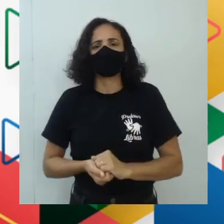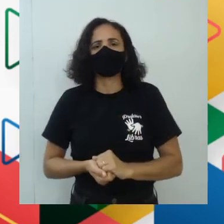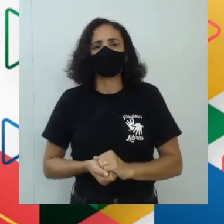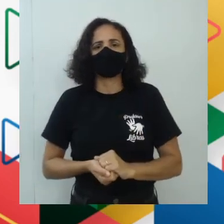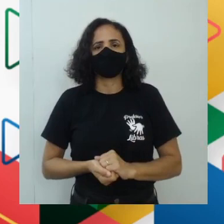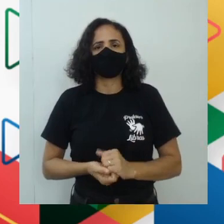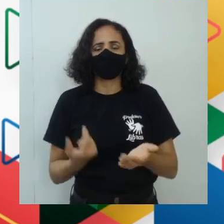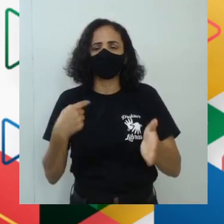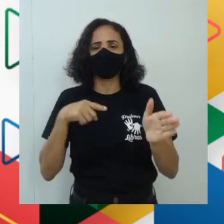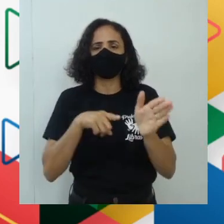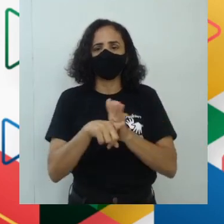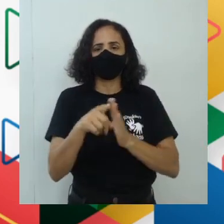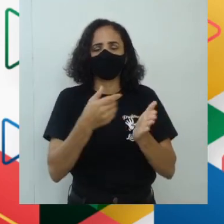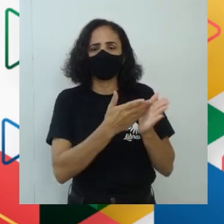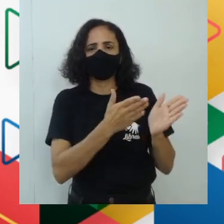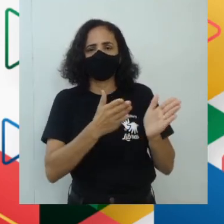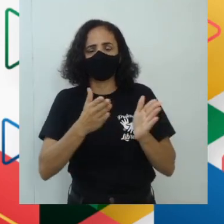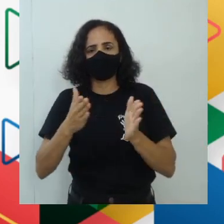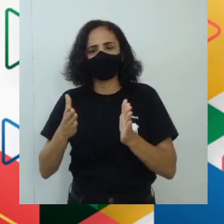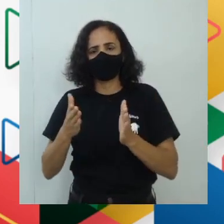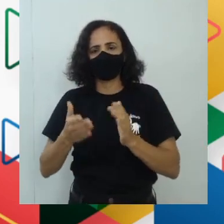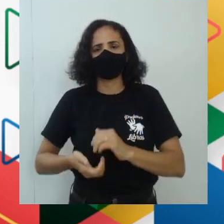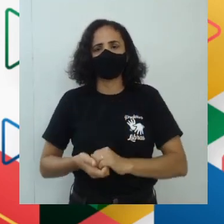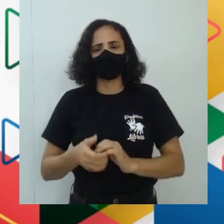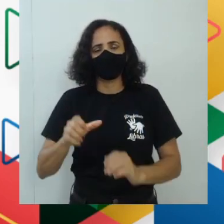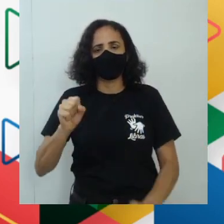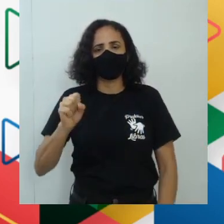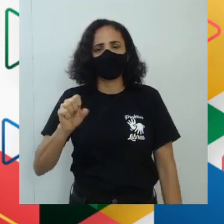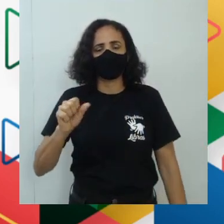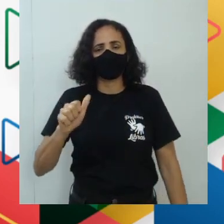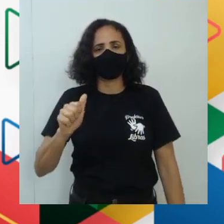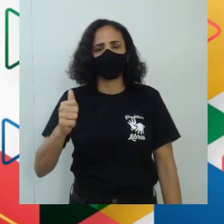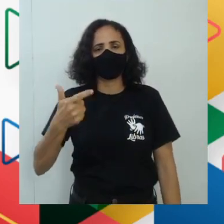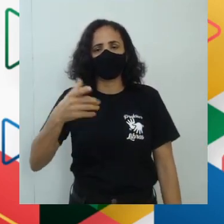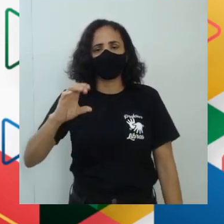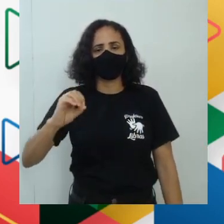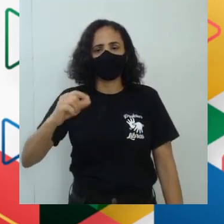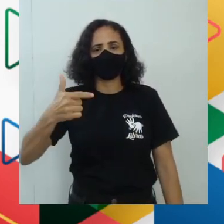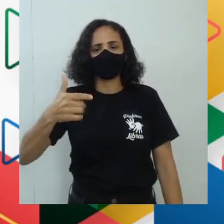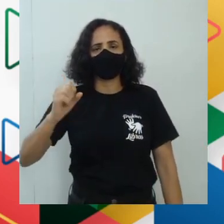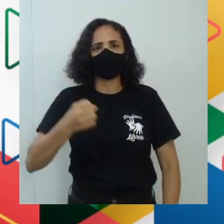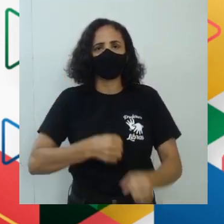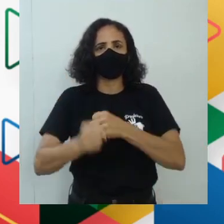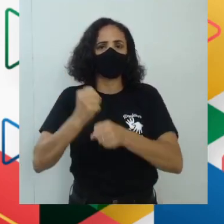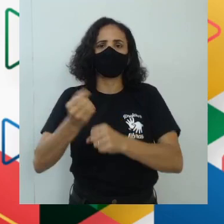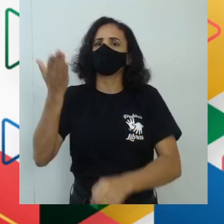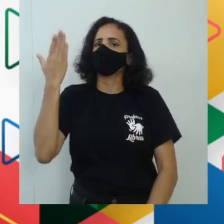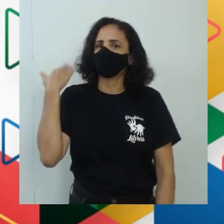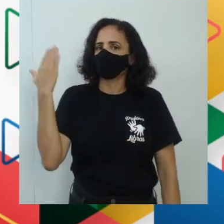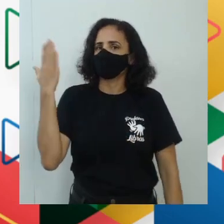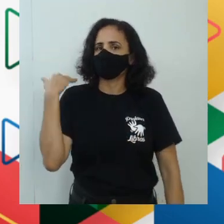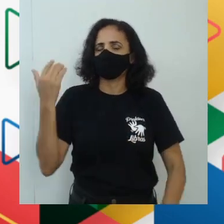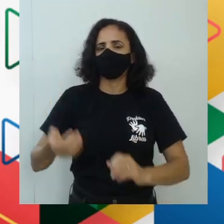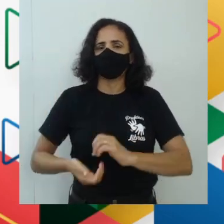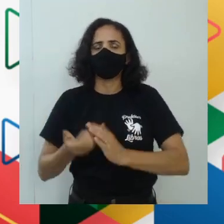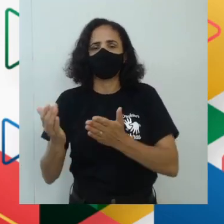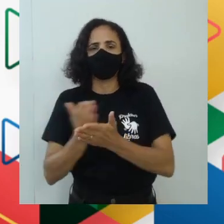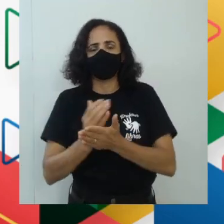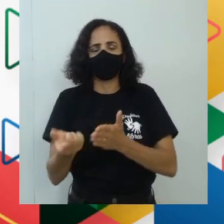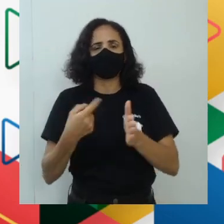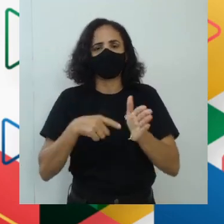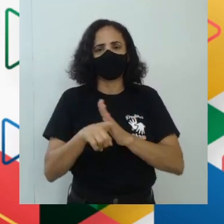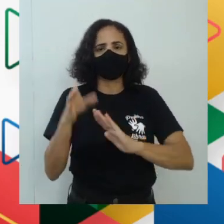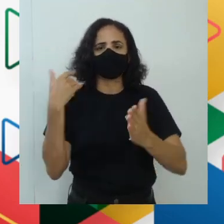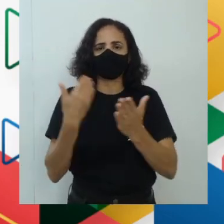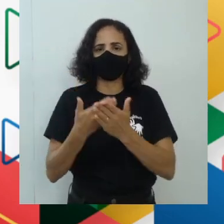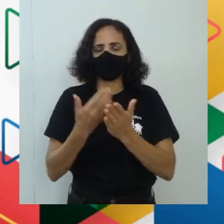Essa pergunta, ela está no SSA de 2020, ou seja, do ano passado. Algumas questões serão, assim,